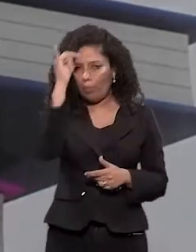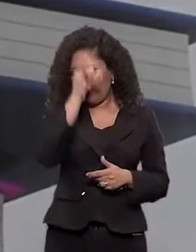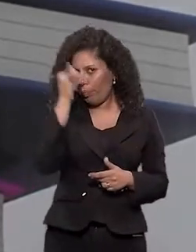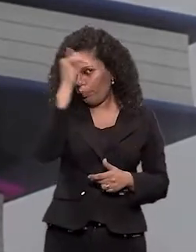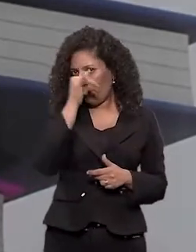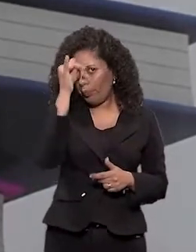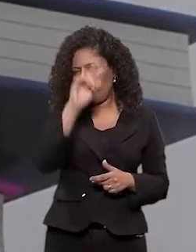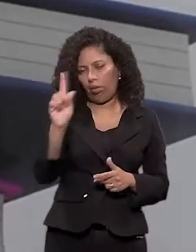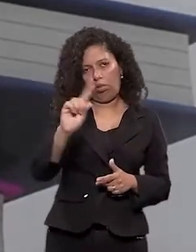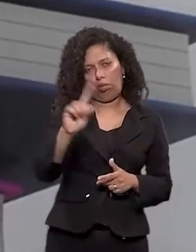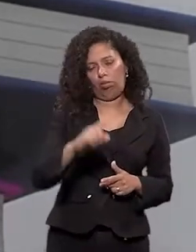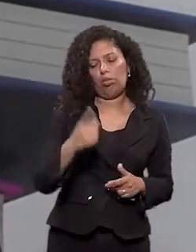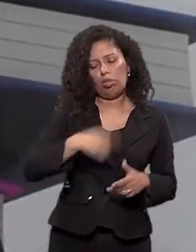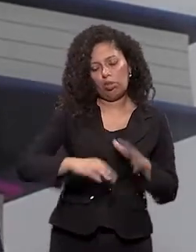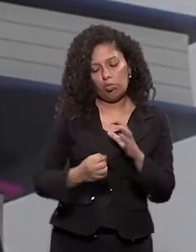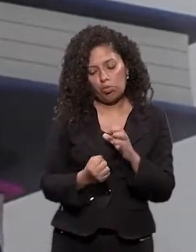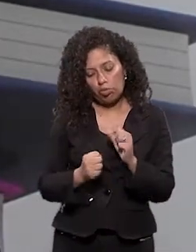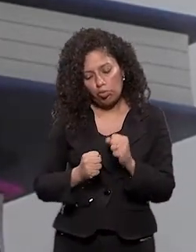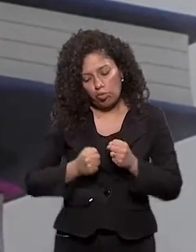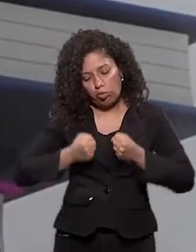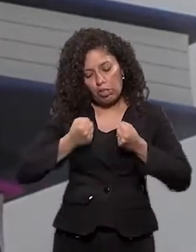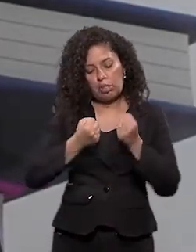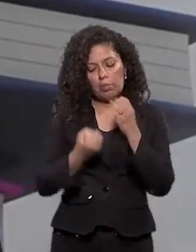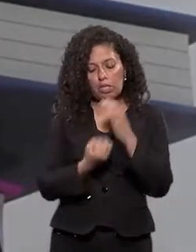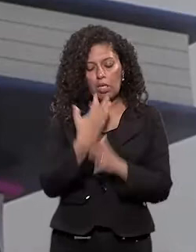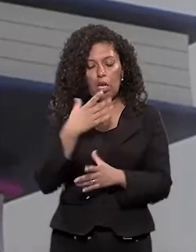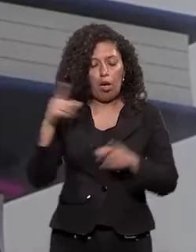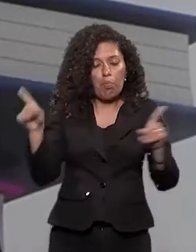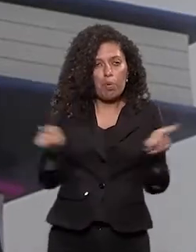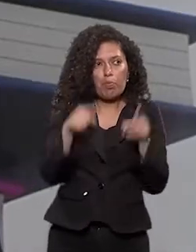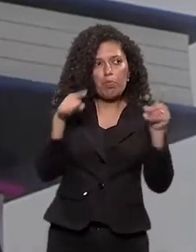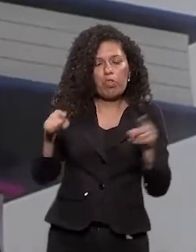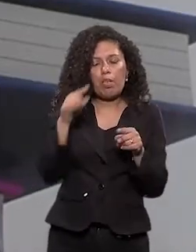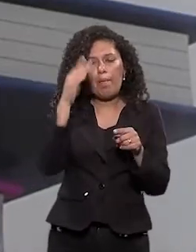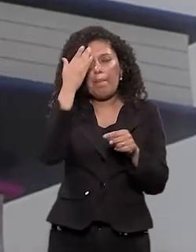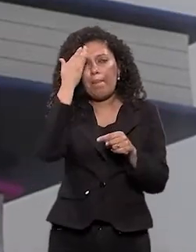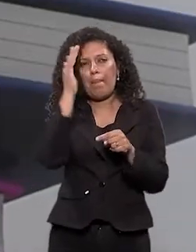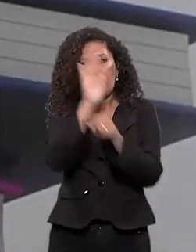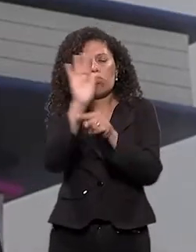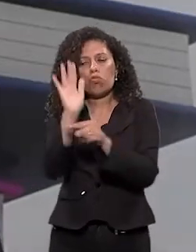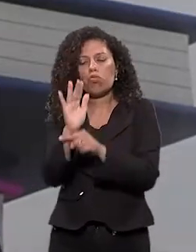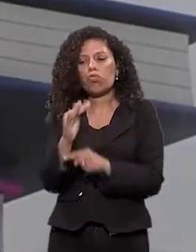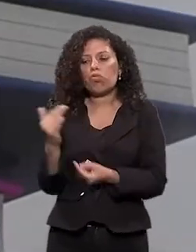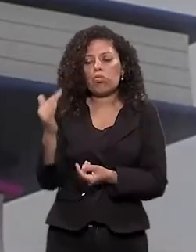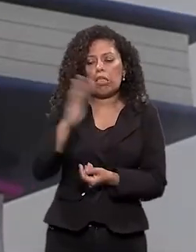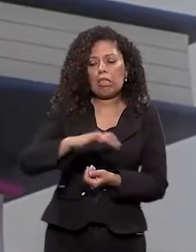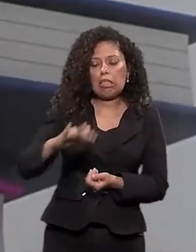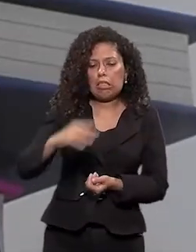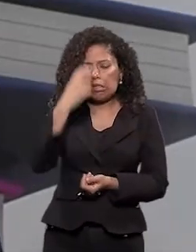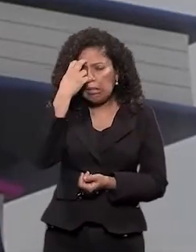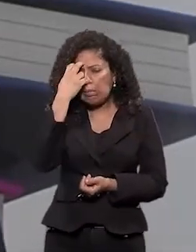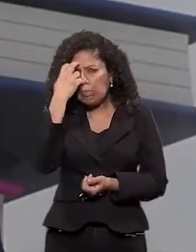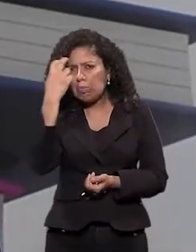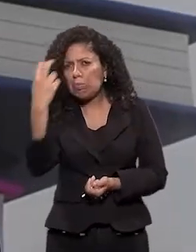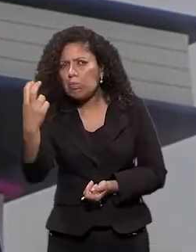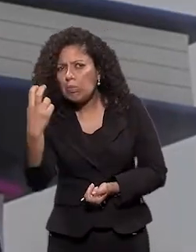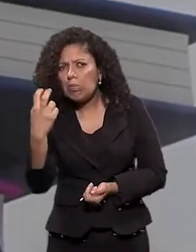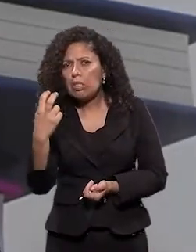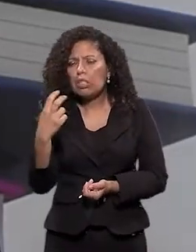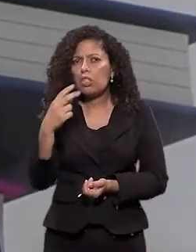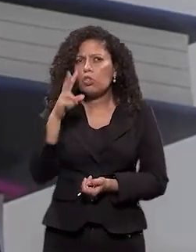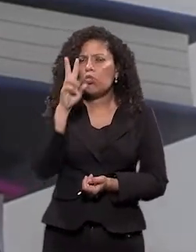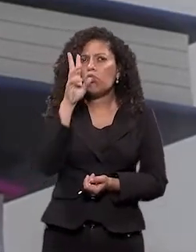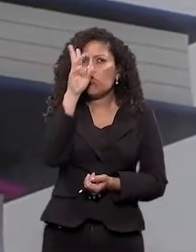-bitati, né? A está tentando criar músicas que vão despertar na criança uma vontade de entender aquela letra, de entender aquela